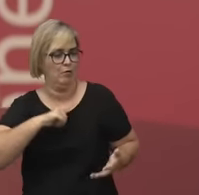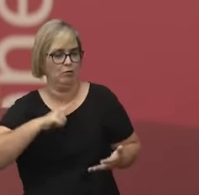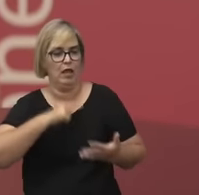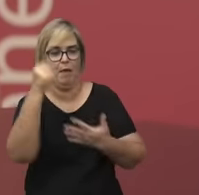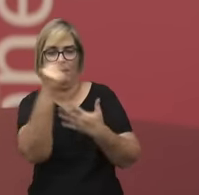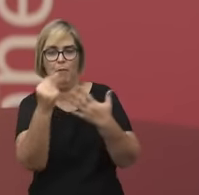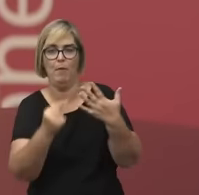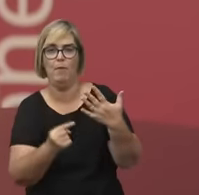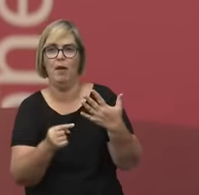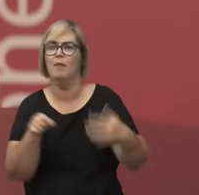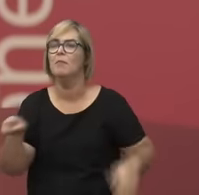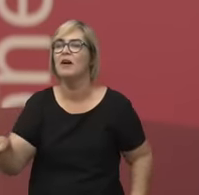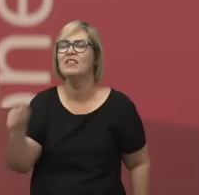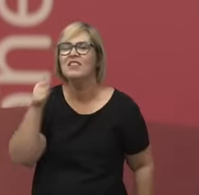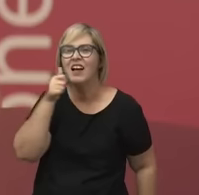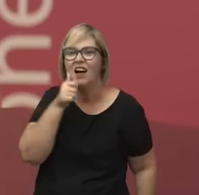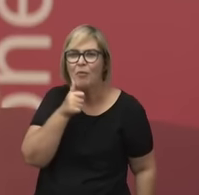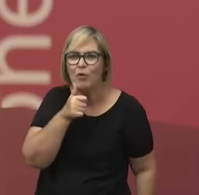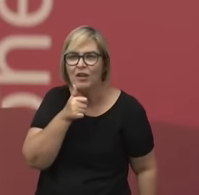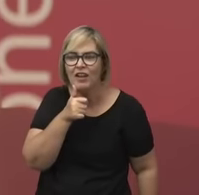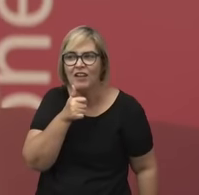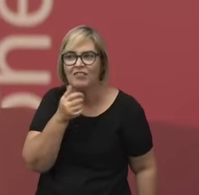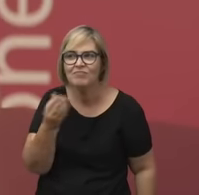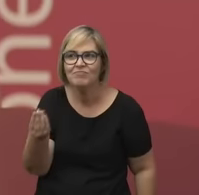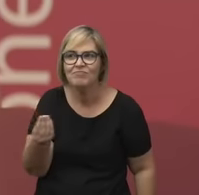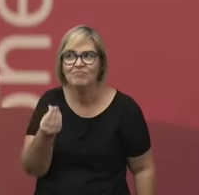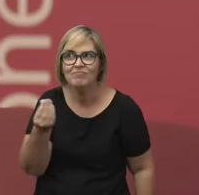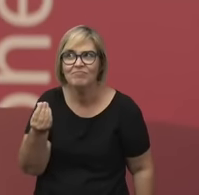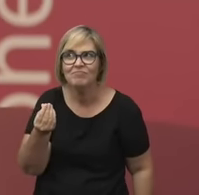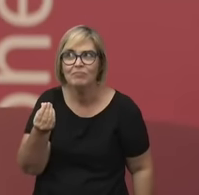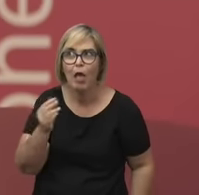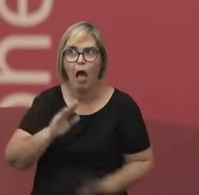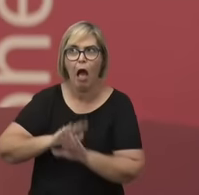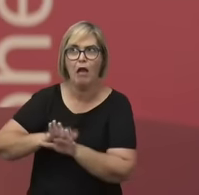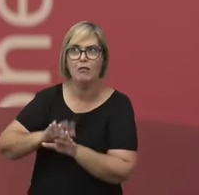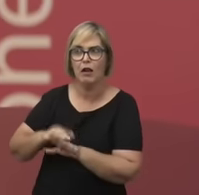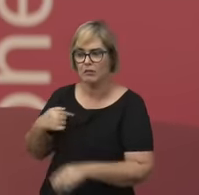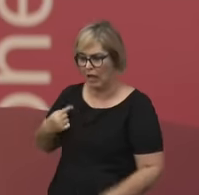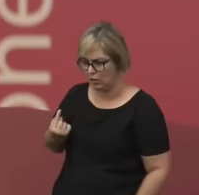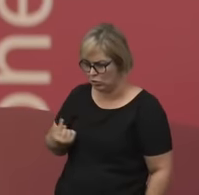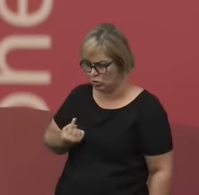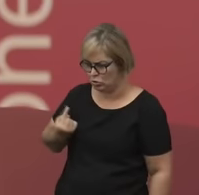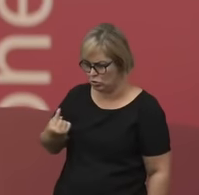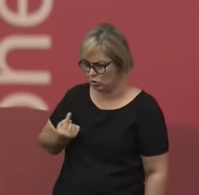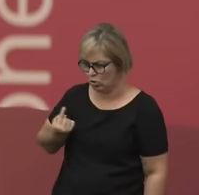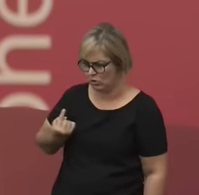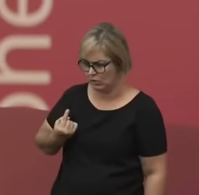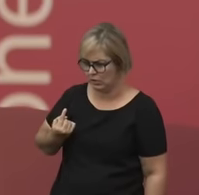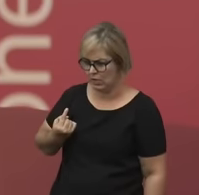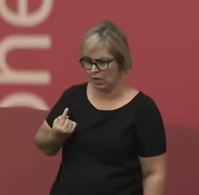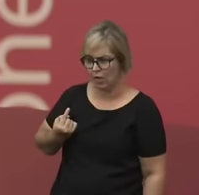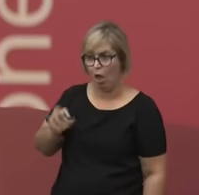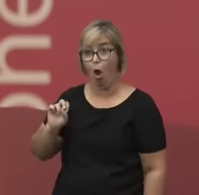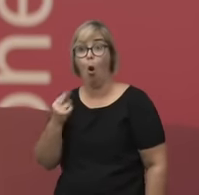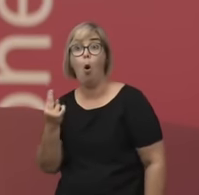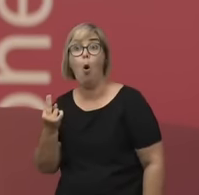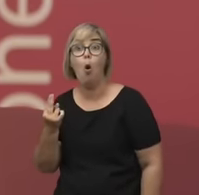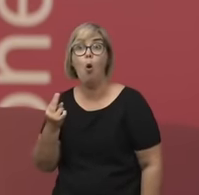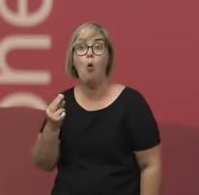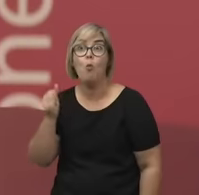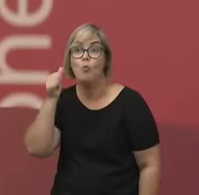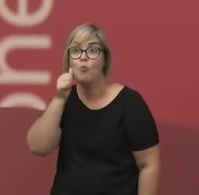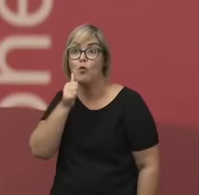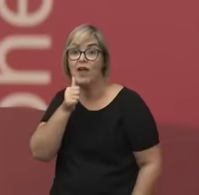mulher existe um movimento solitário ou um... Existe uma vivência